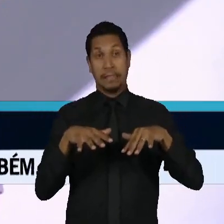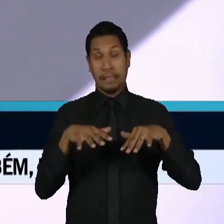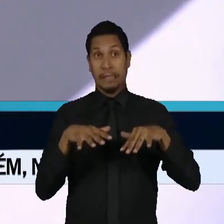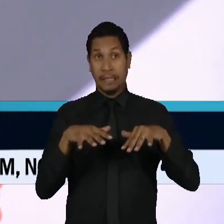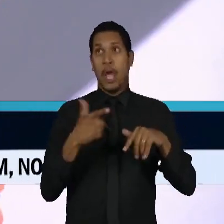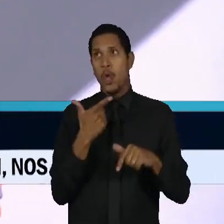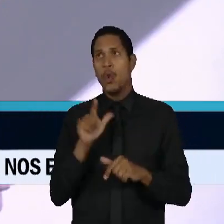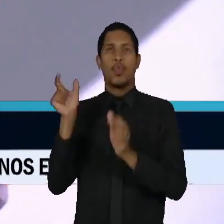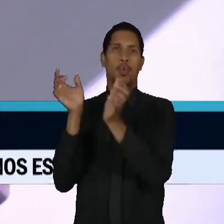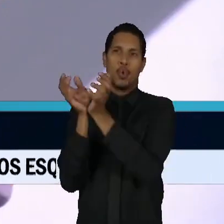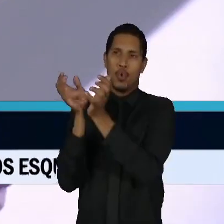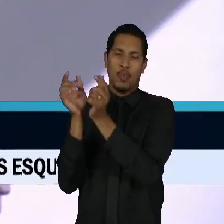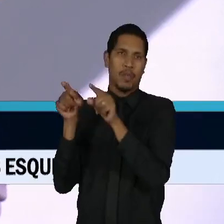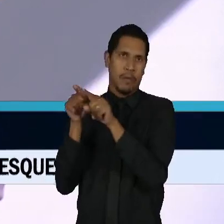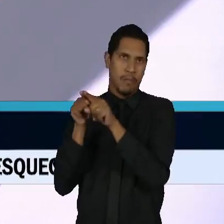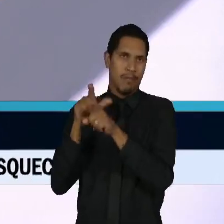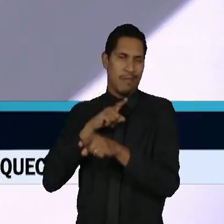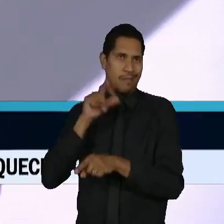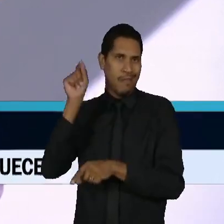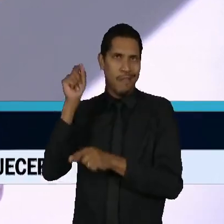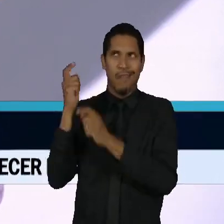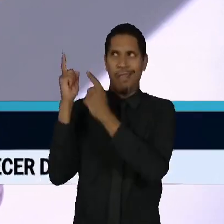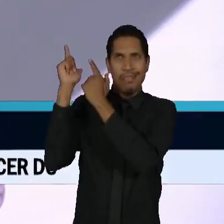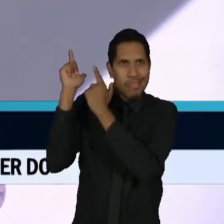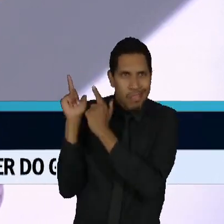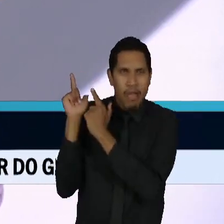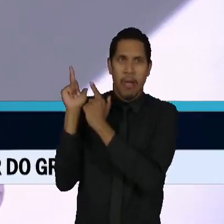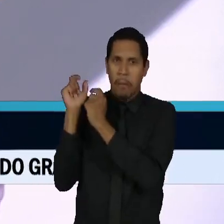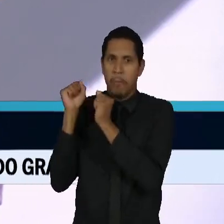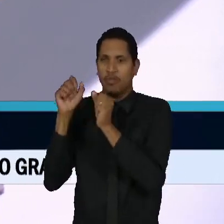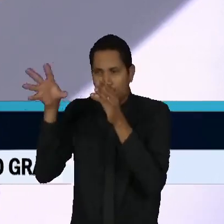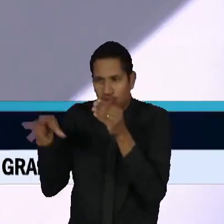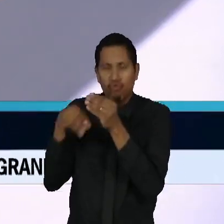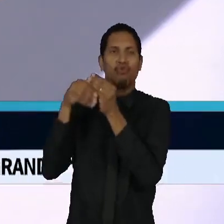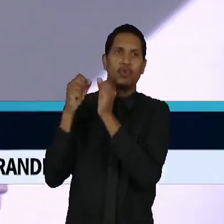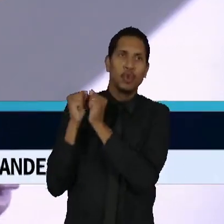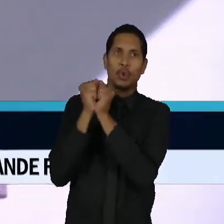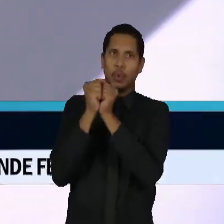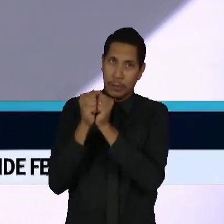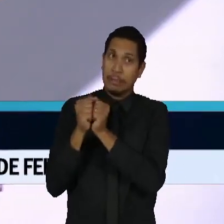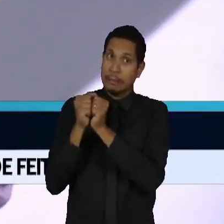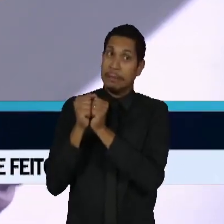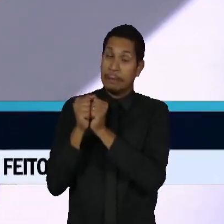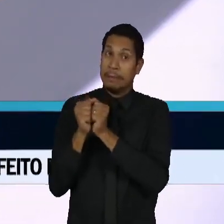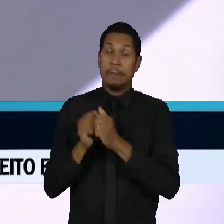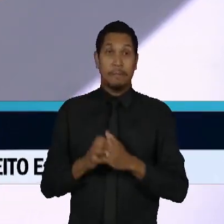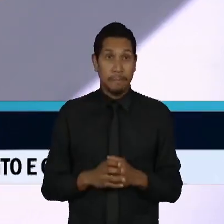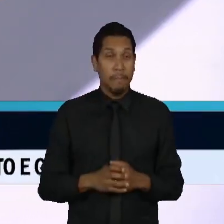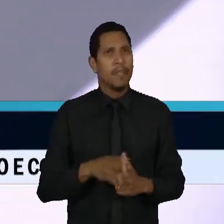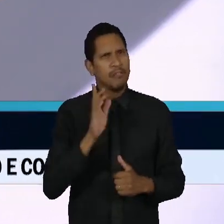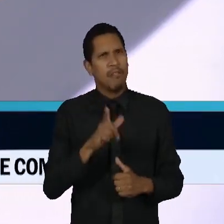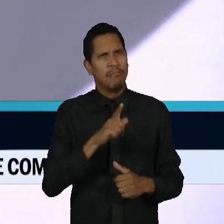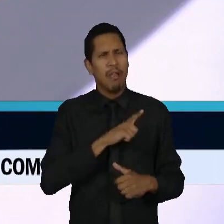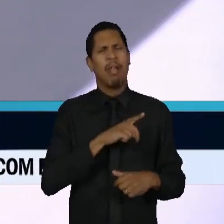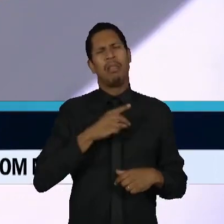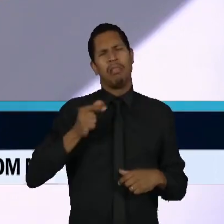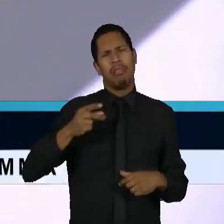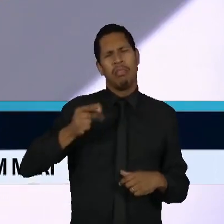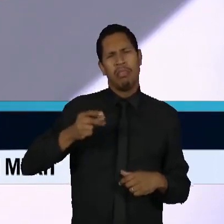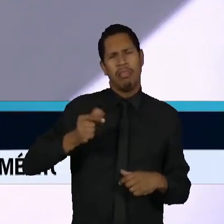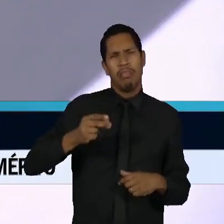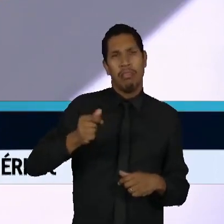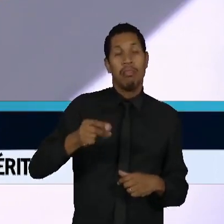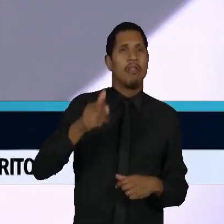O que a gente tem? Tem mais, não só a escalada da violência, num conflito que já vem de longa data, mas